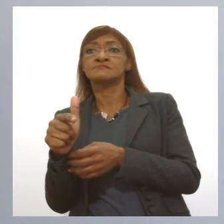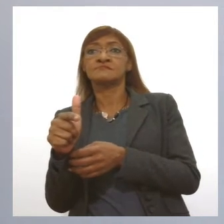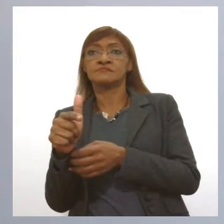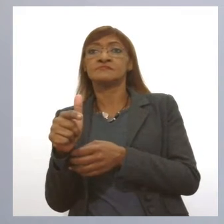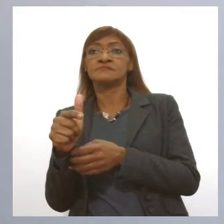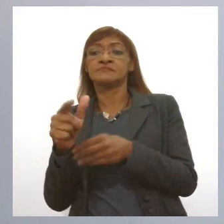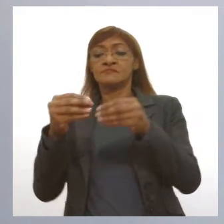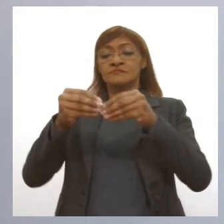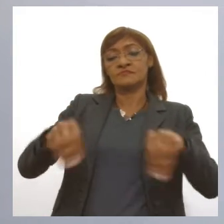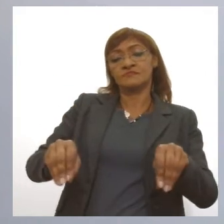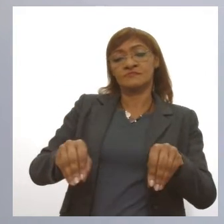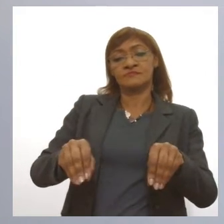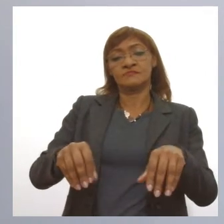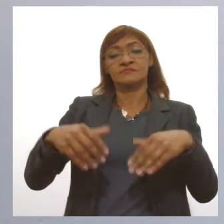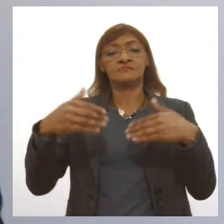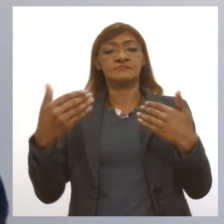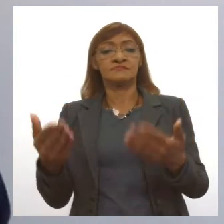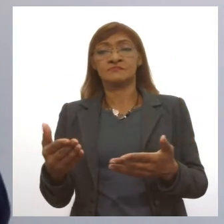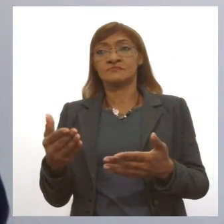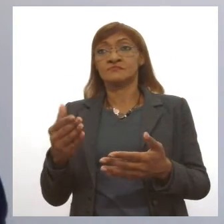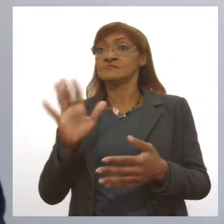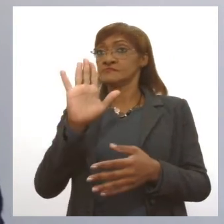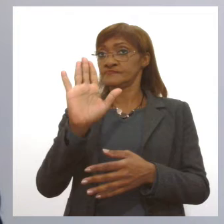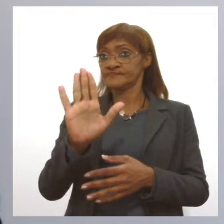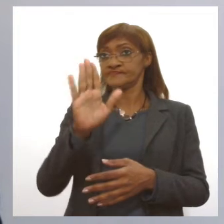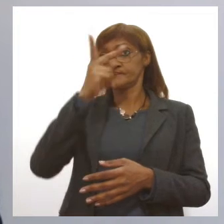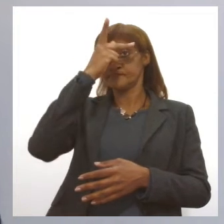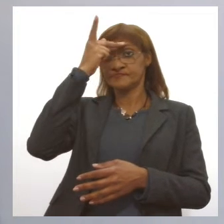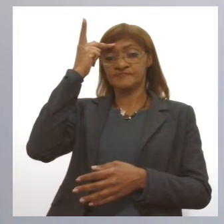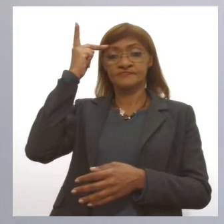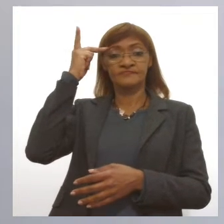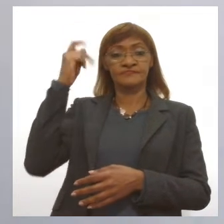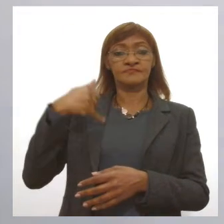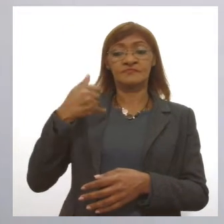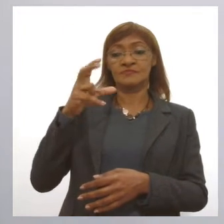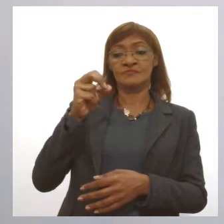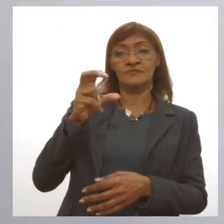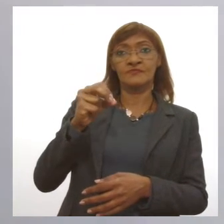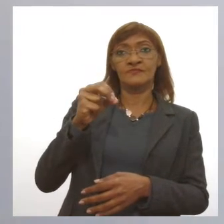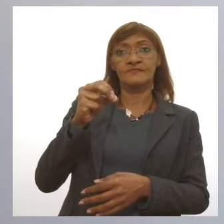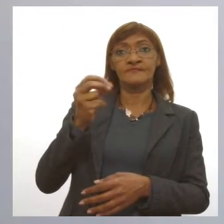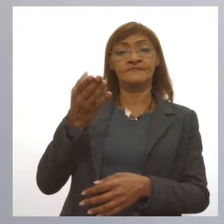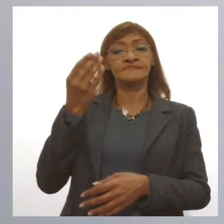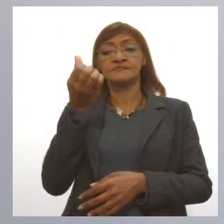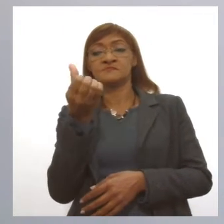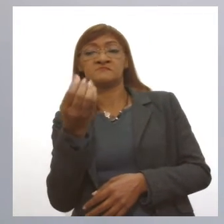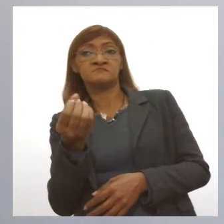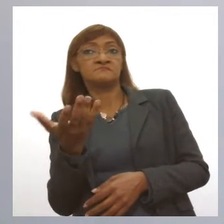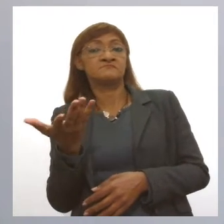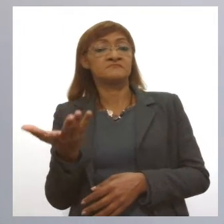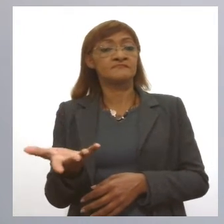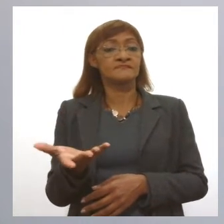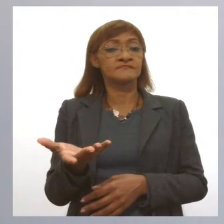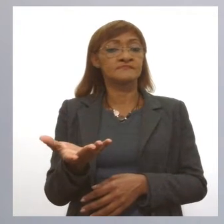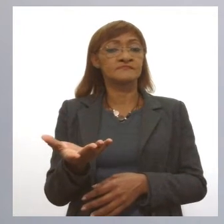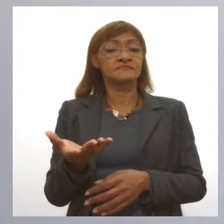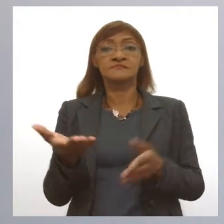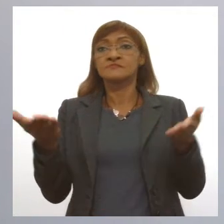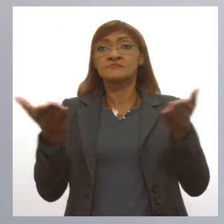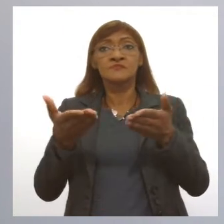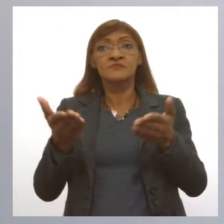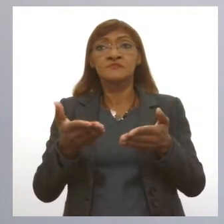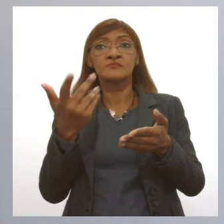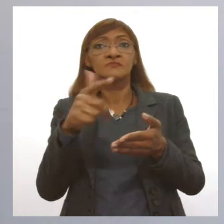pessoa tem um idoso ou acima de 50 anos, principalmente acima de 60 anos, a resposta imune já no